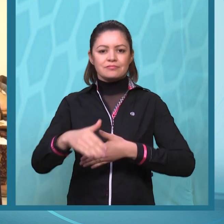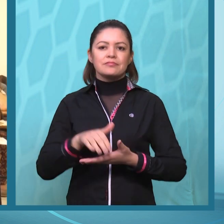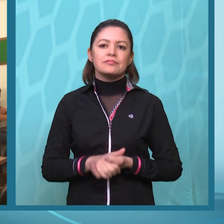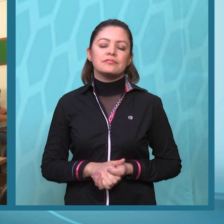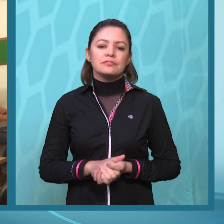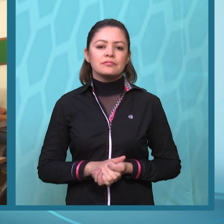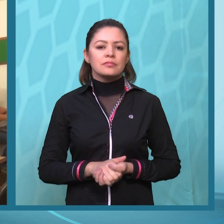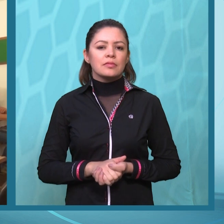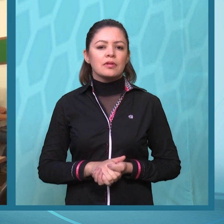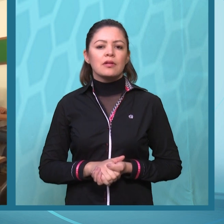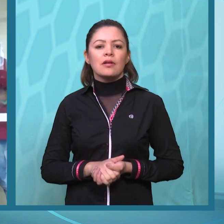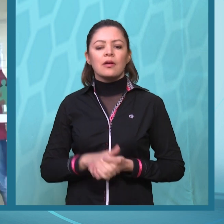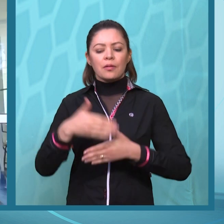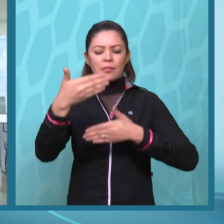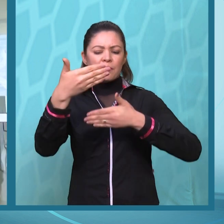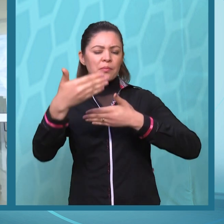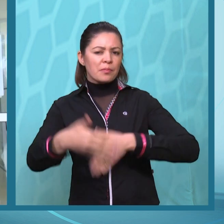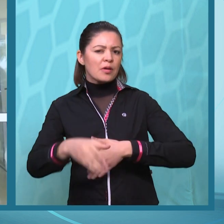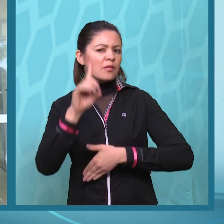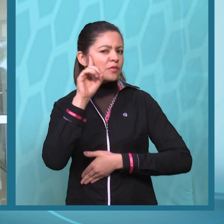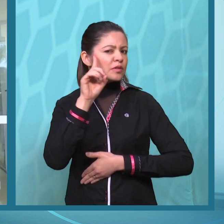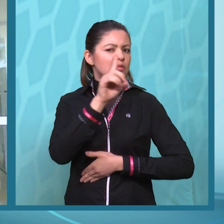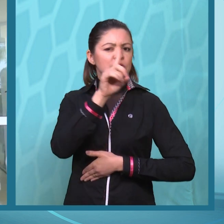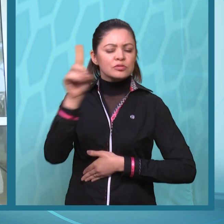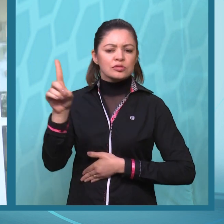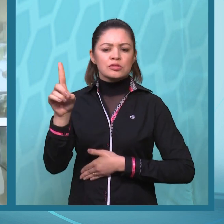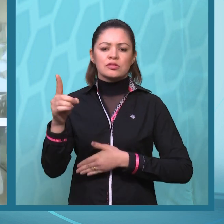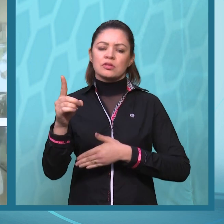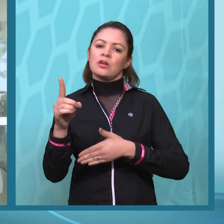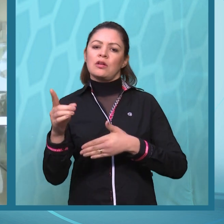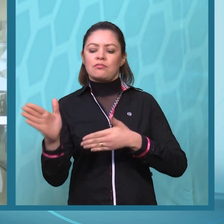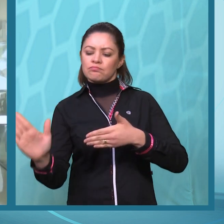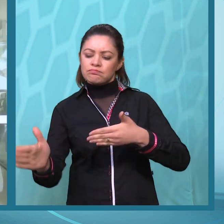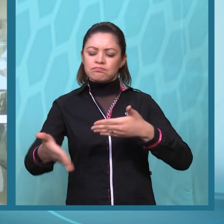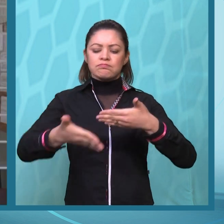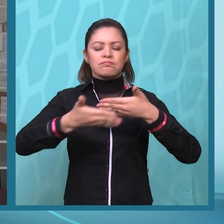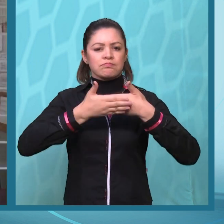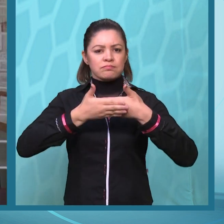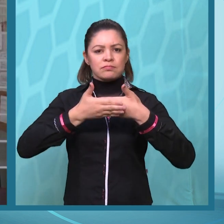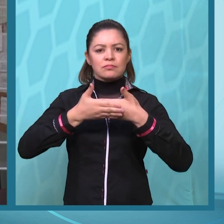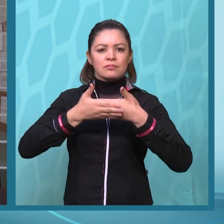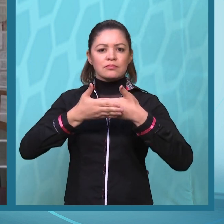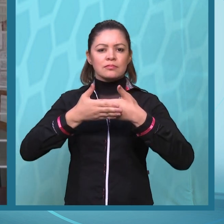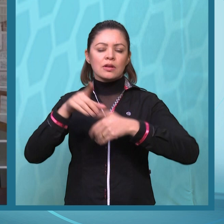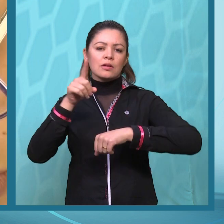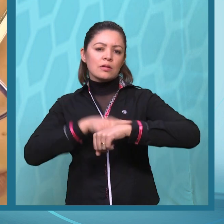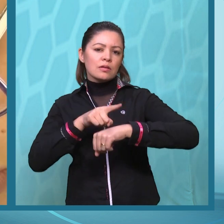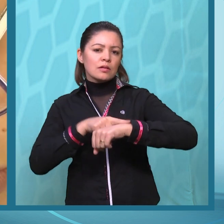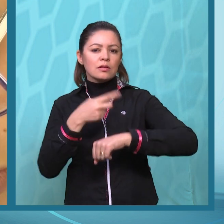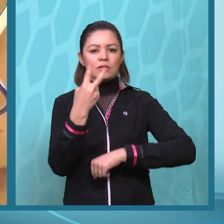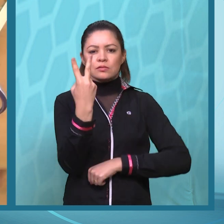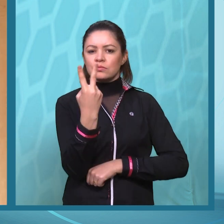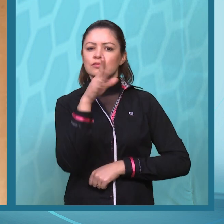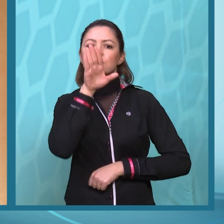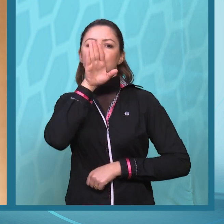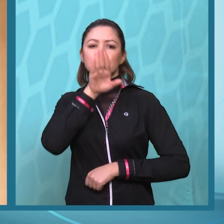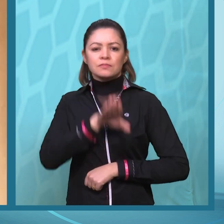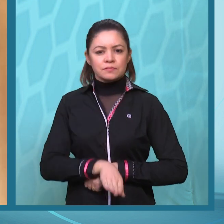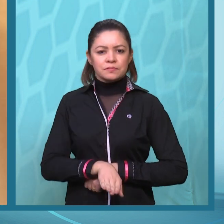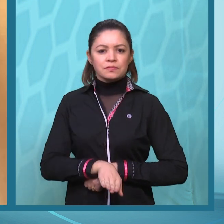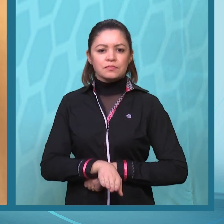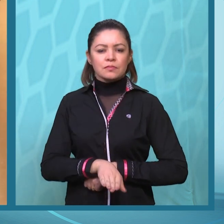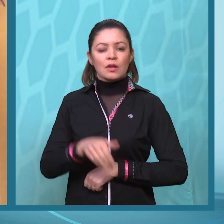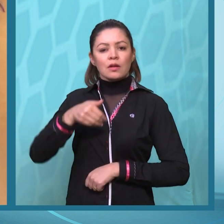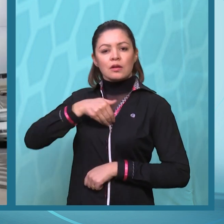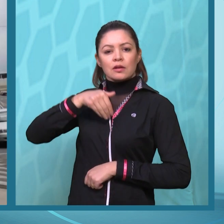vestibular. Nos dias de prova, os portões de acesso fecham às 2 horas da tarde. Por isso, os candidatos